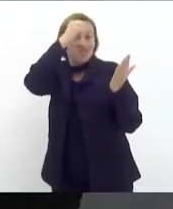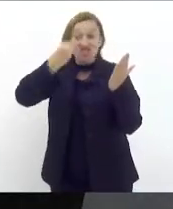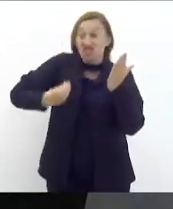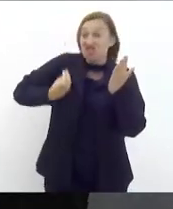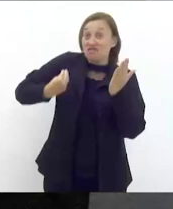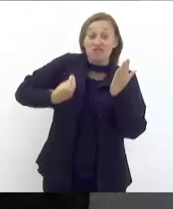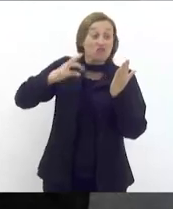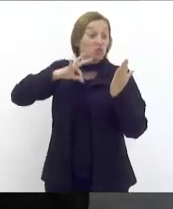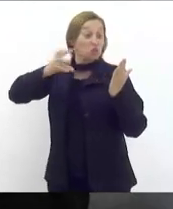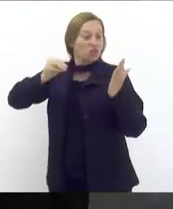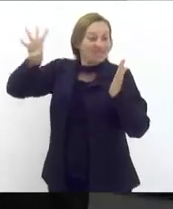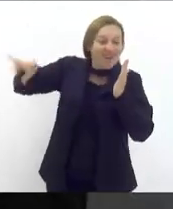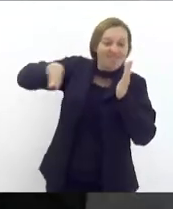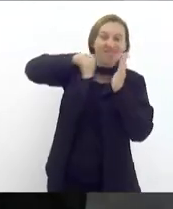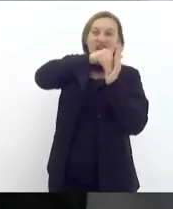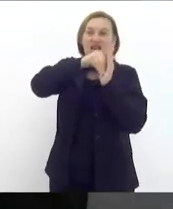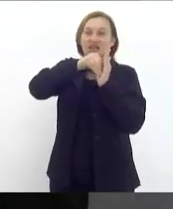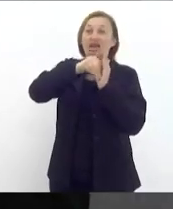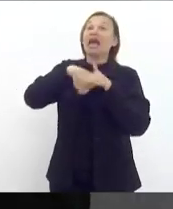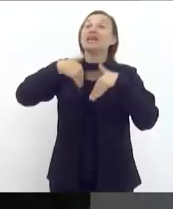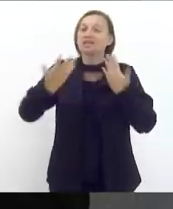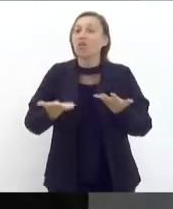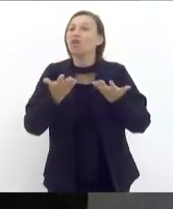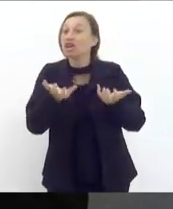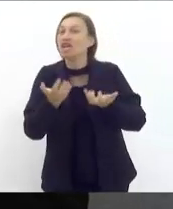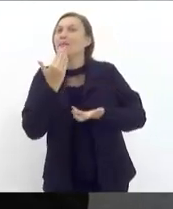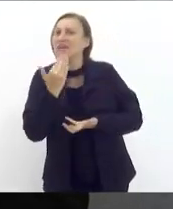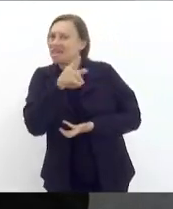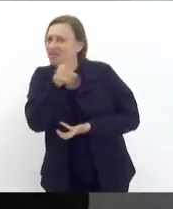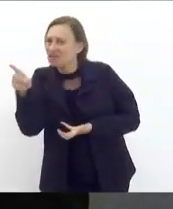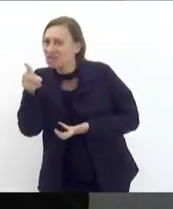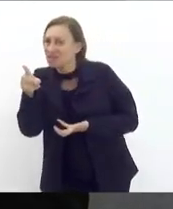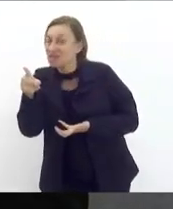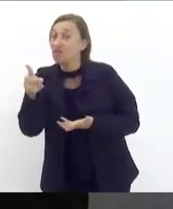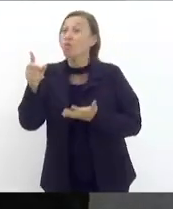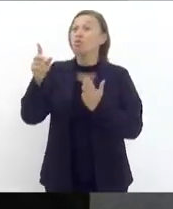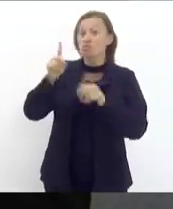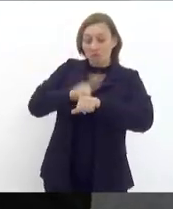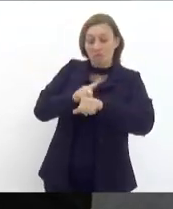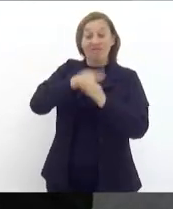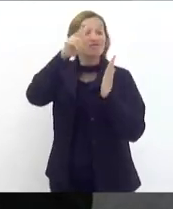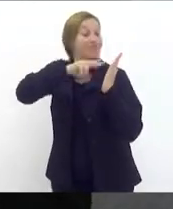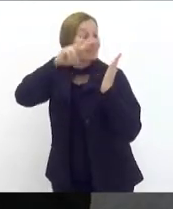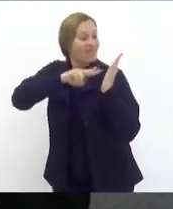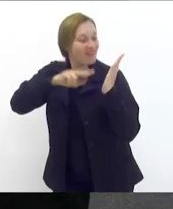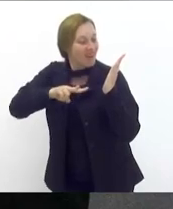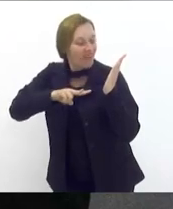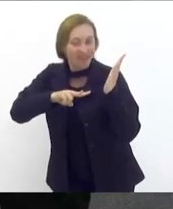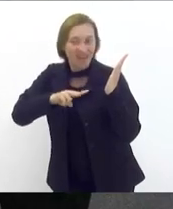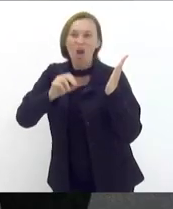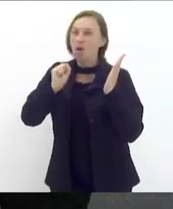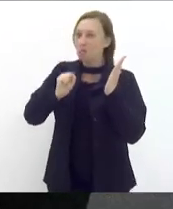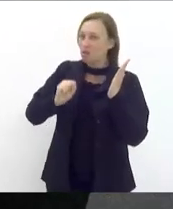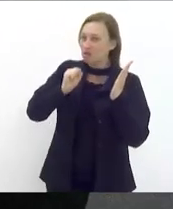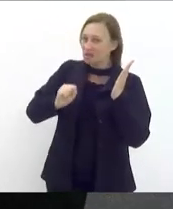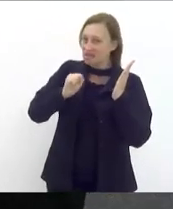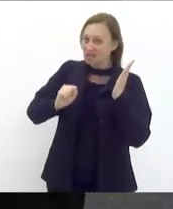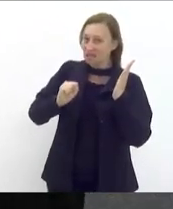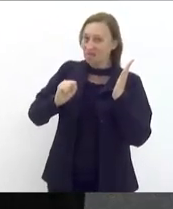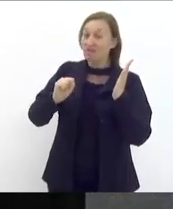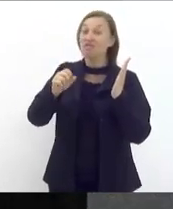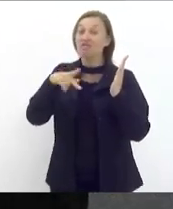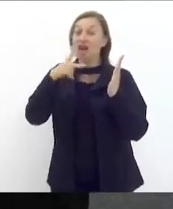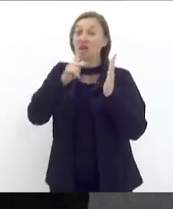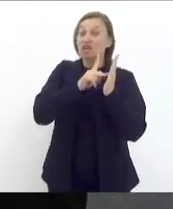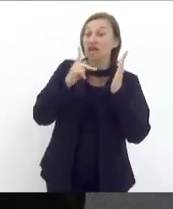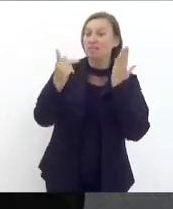que ao lermos a Bíblia possamos trazer todas aquelas belas metáforas